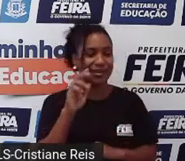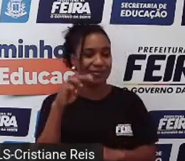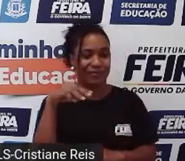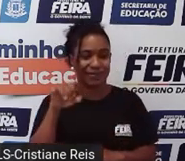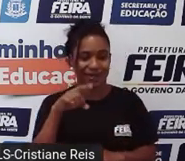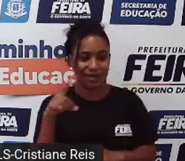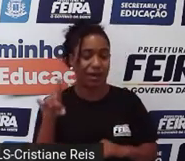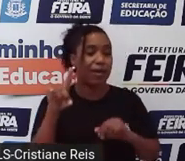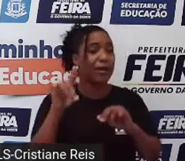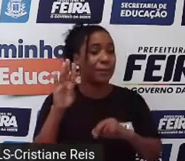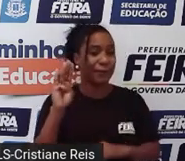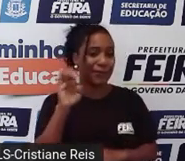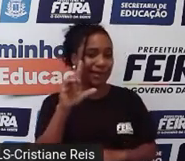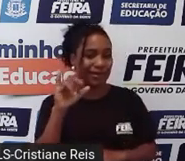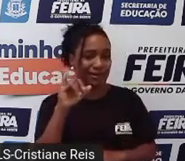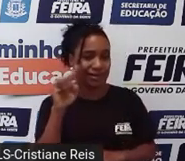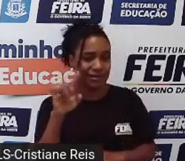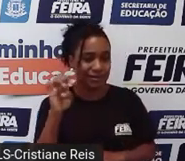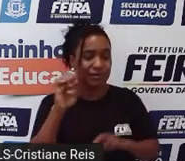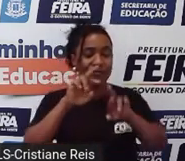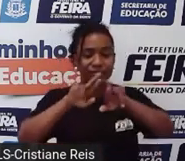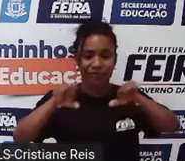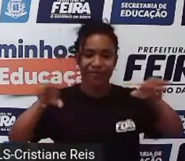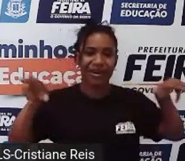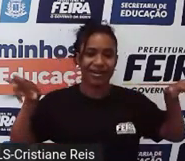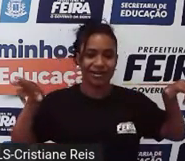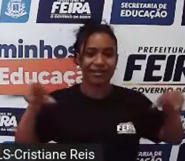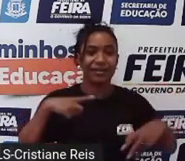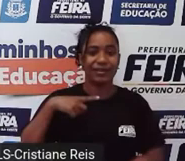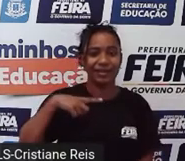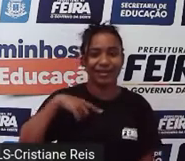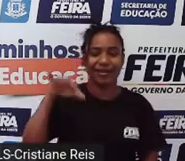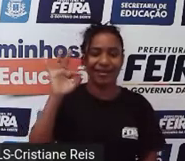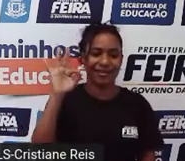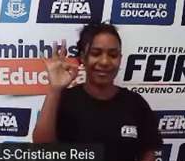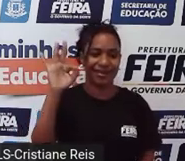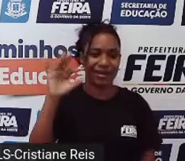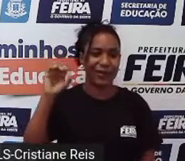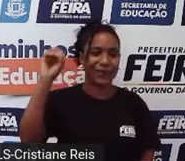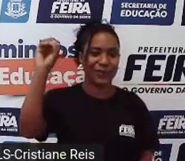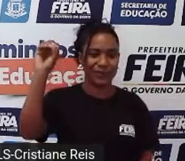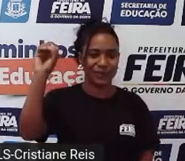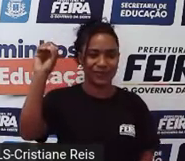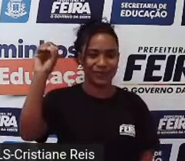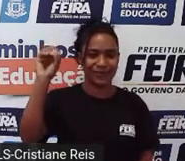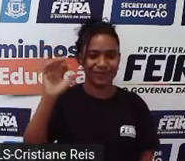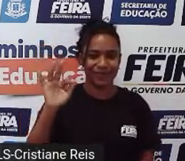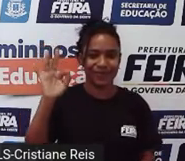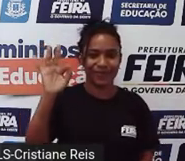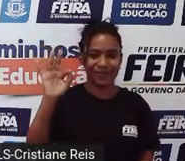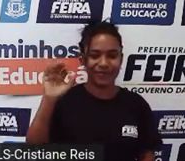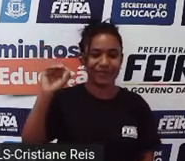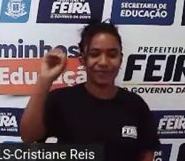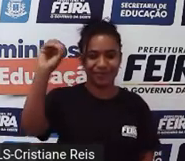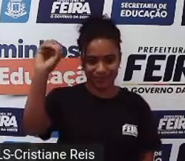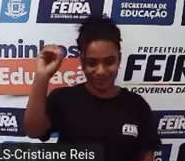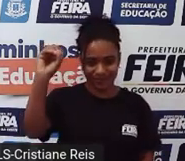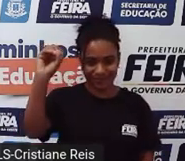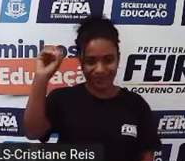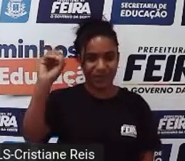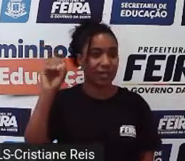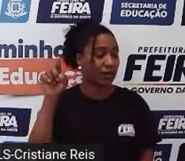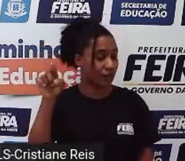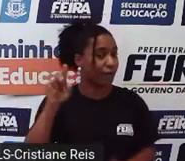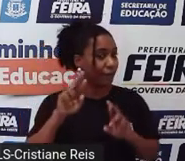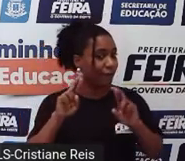Utilizam a escala Fahrenheit. No caso, degrees Fahrenheit. Ok,